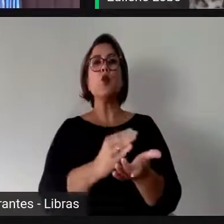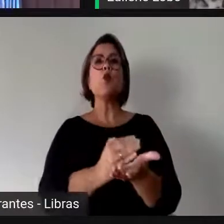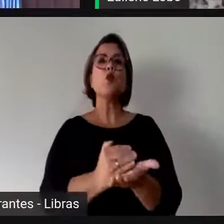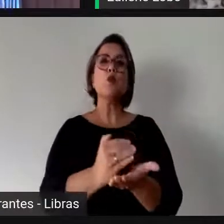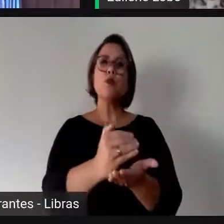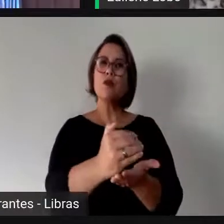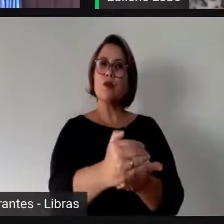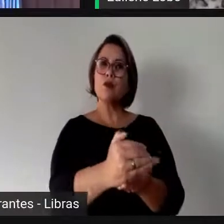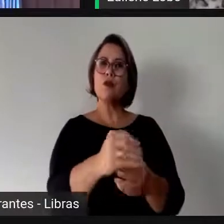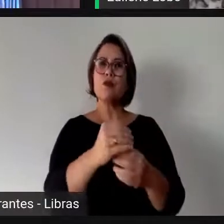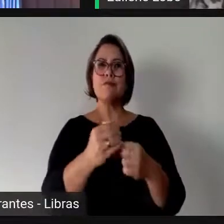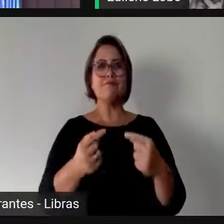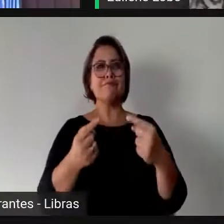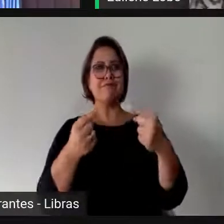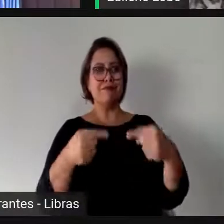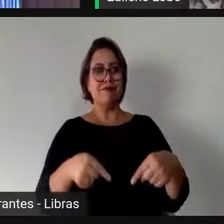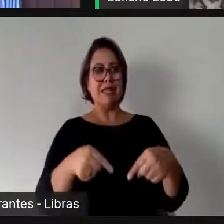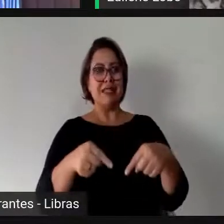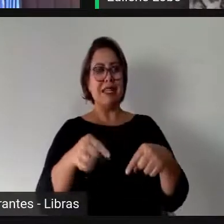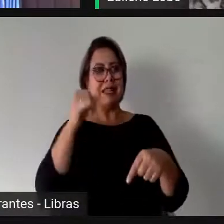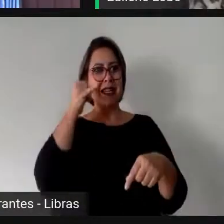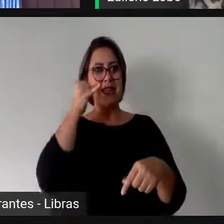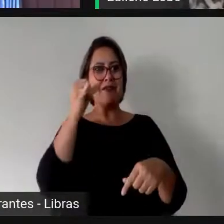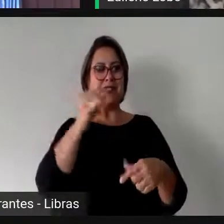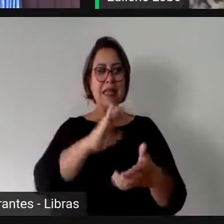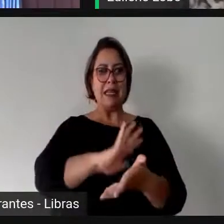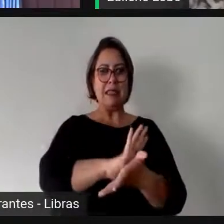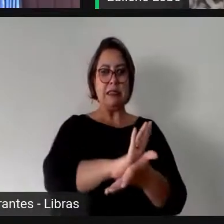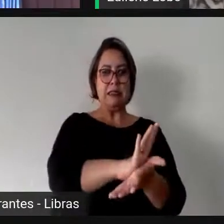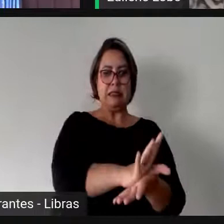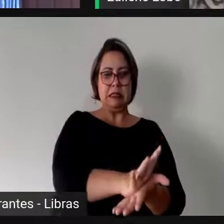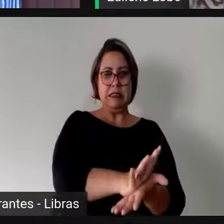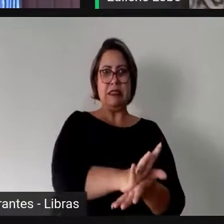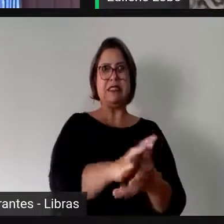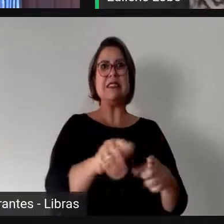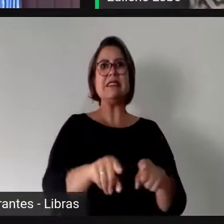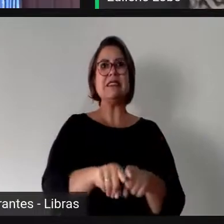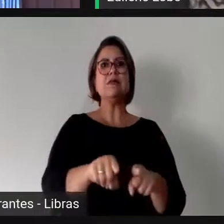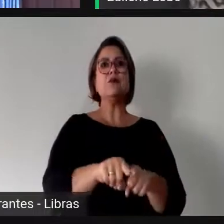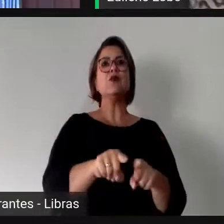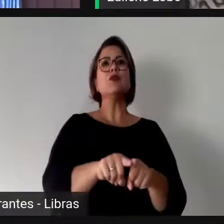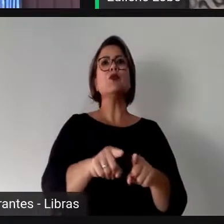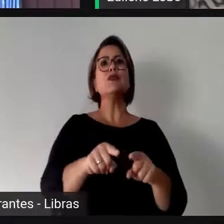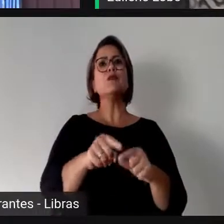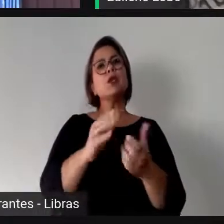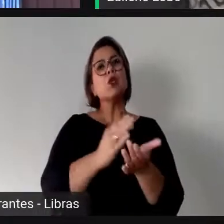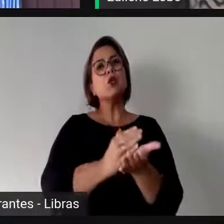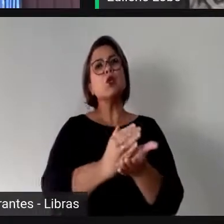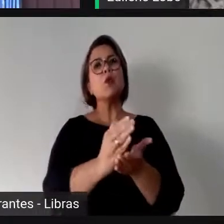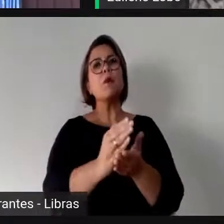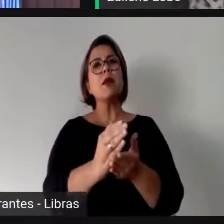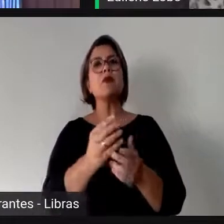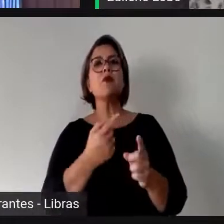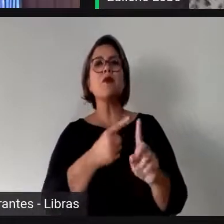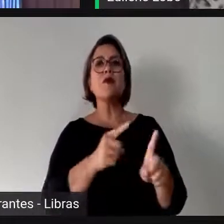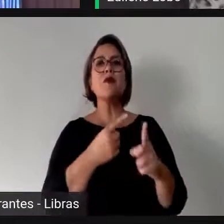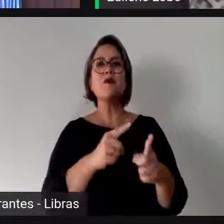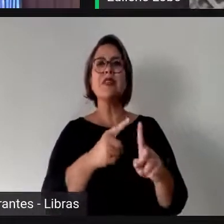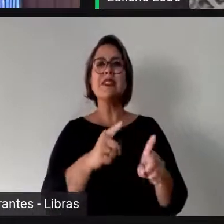de combater a exclusão, a partir daí podermos fazer algumas ofertas de